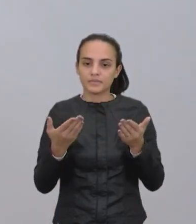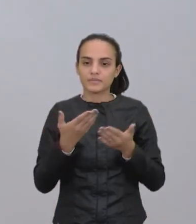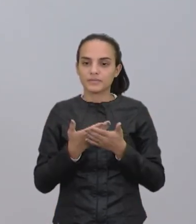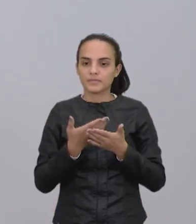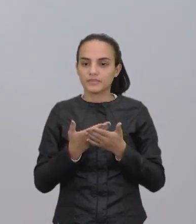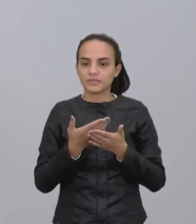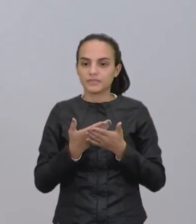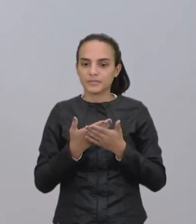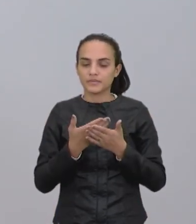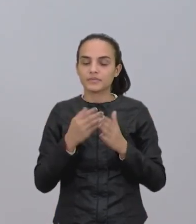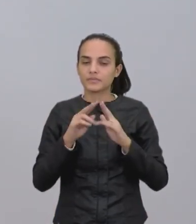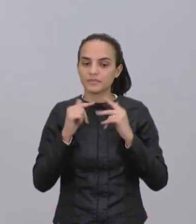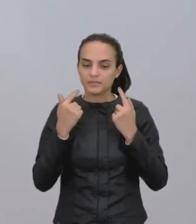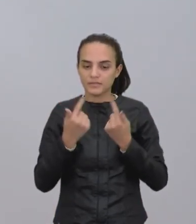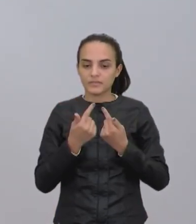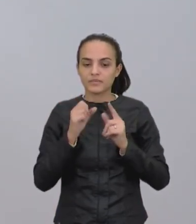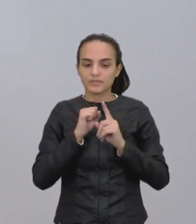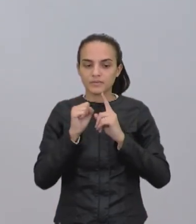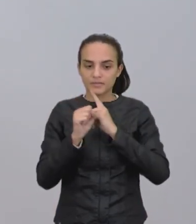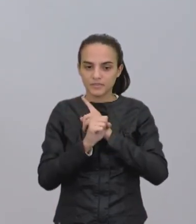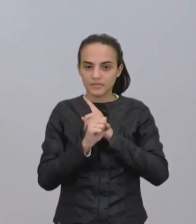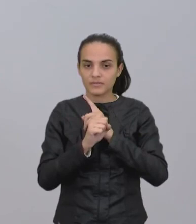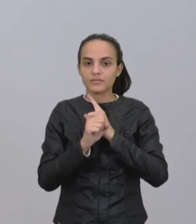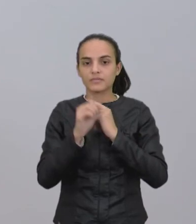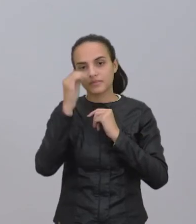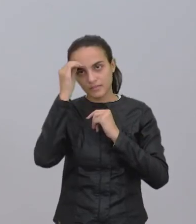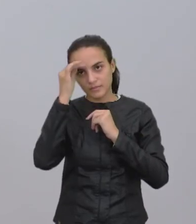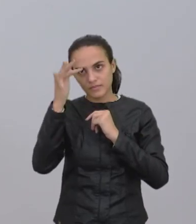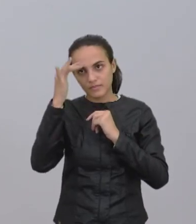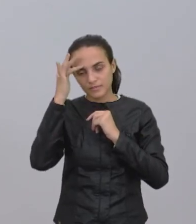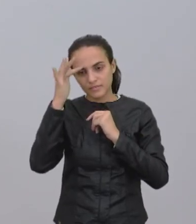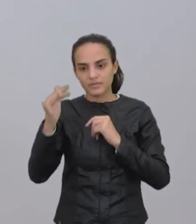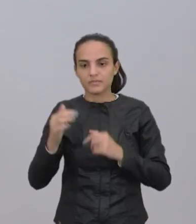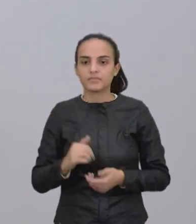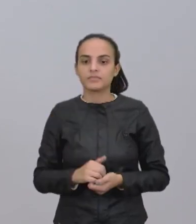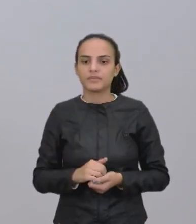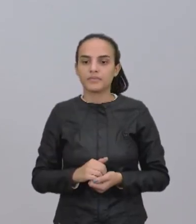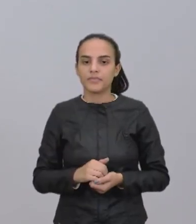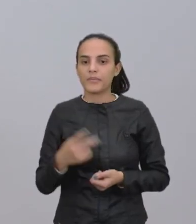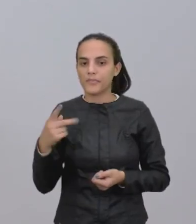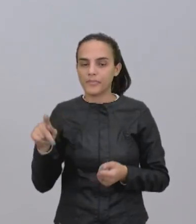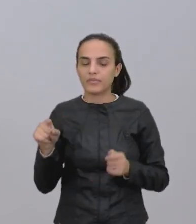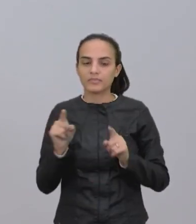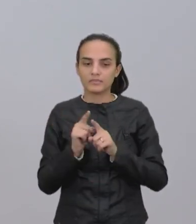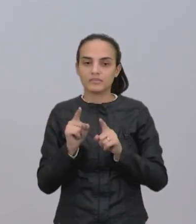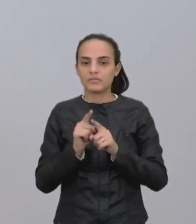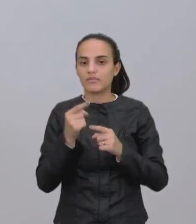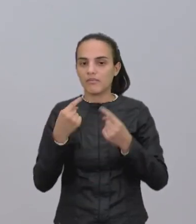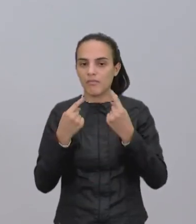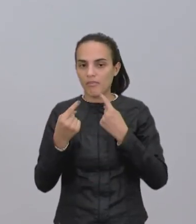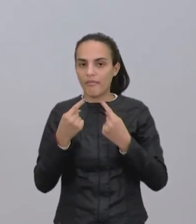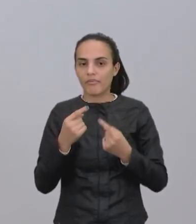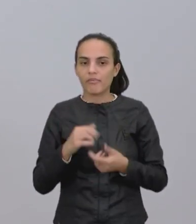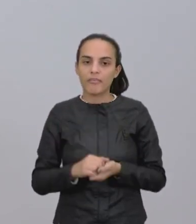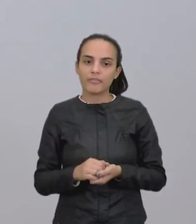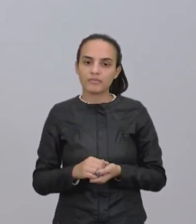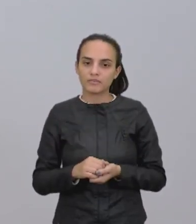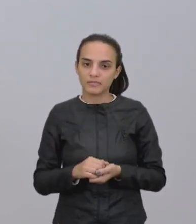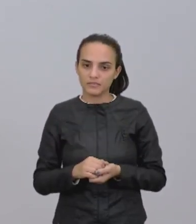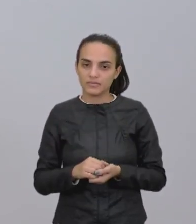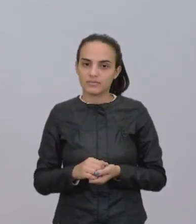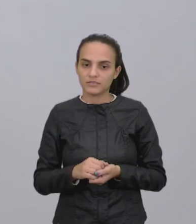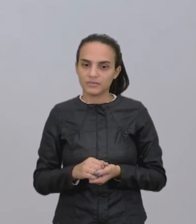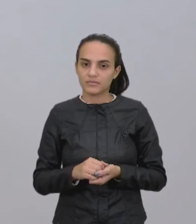história, da geografia, da sociologia, da filosofia, né, pra eles também aí debaterem. Nós,